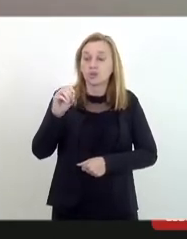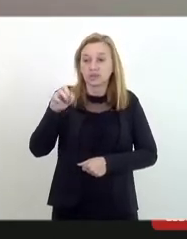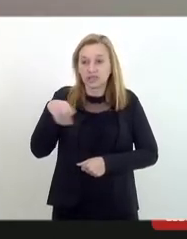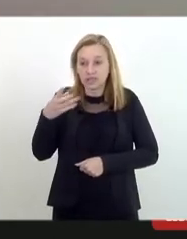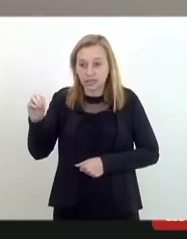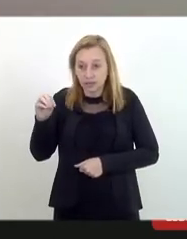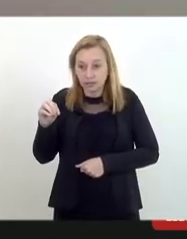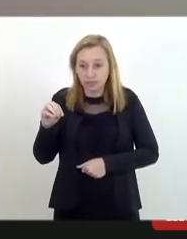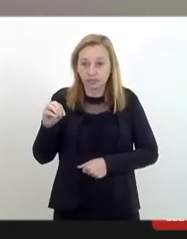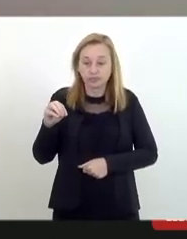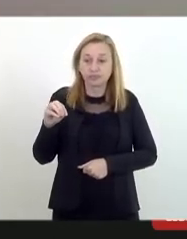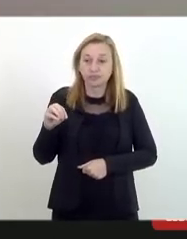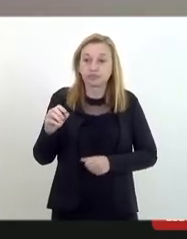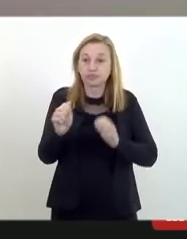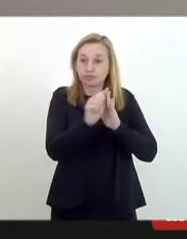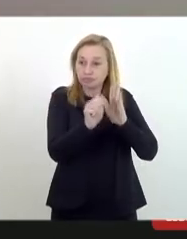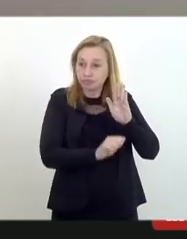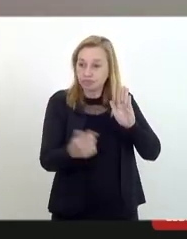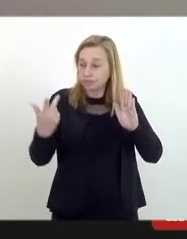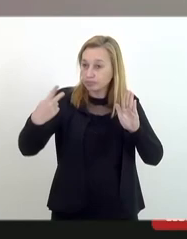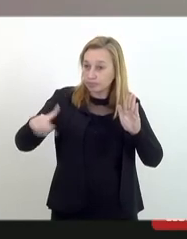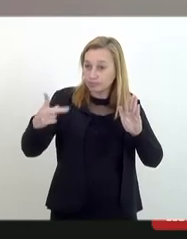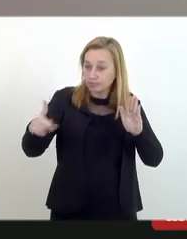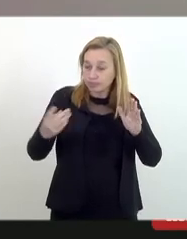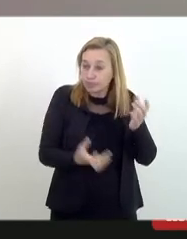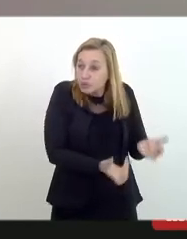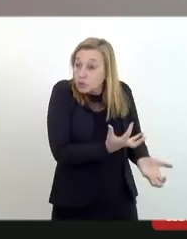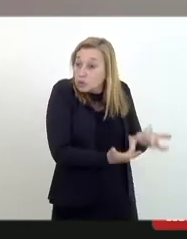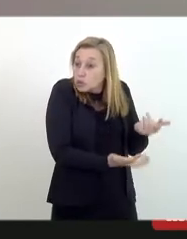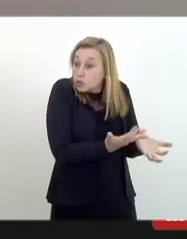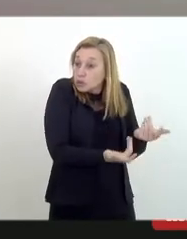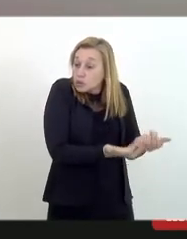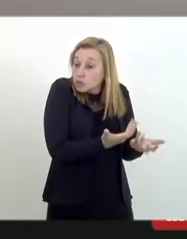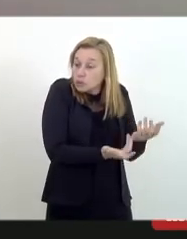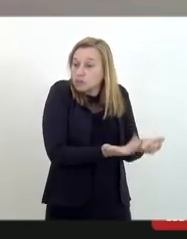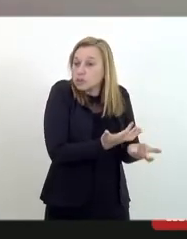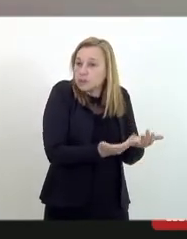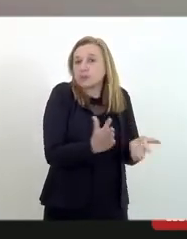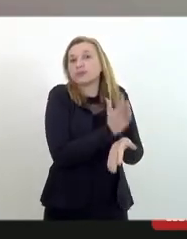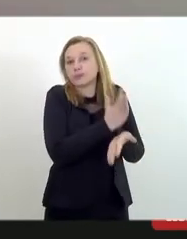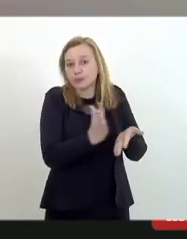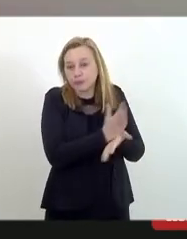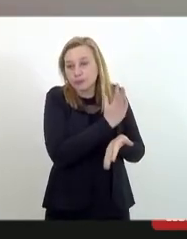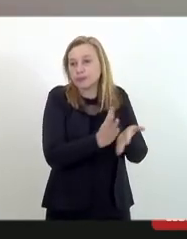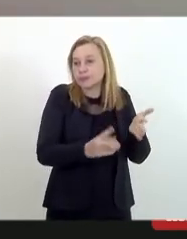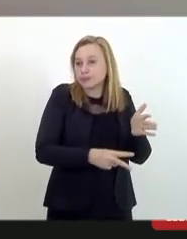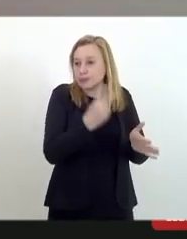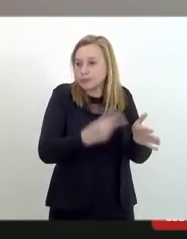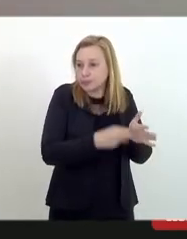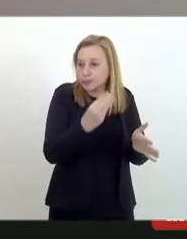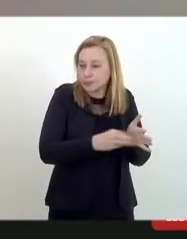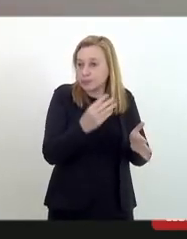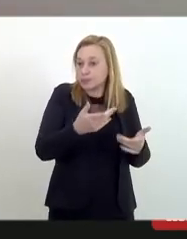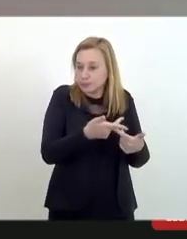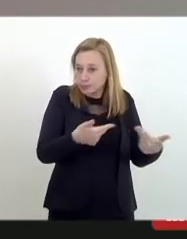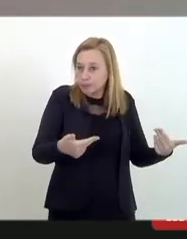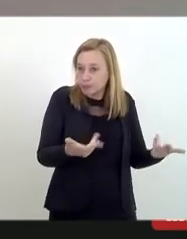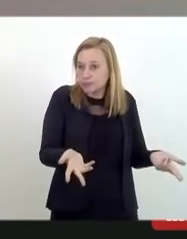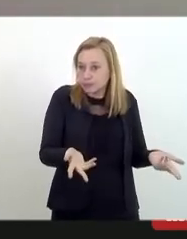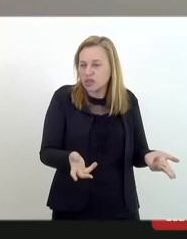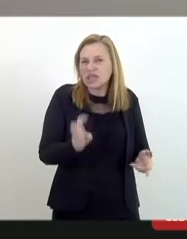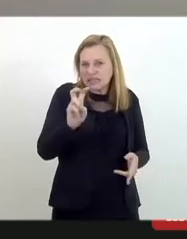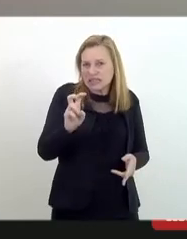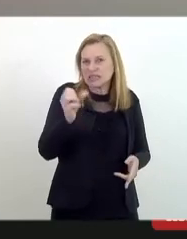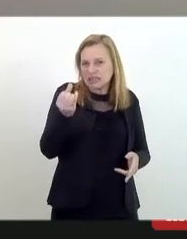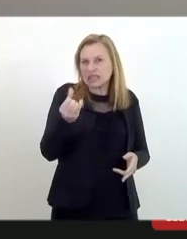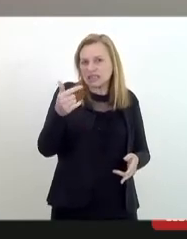Lissar o terreiro dela foi incendiado algumas vezes eu não vou dizer que cinco, seis mas é possível que tenha sido cinco,